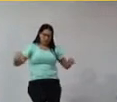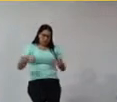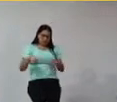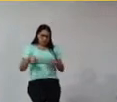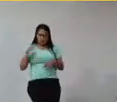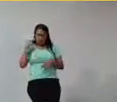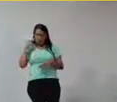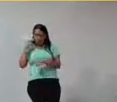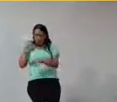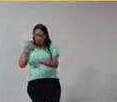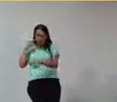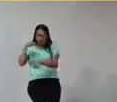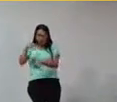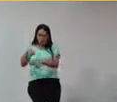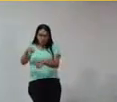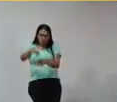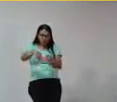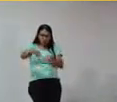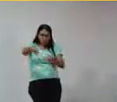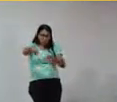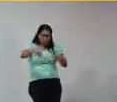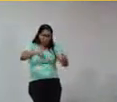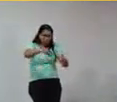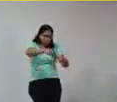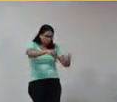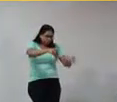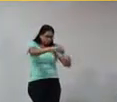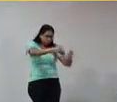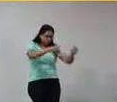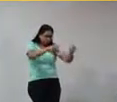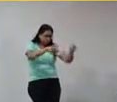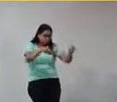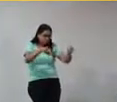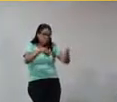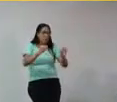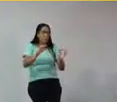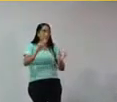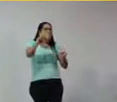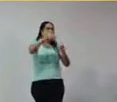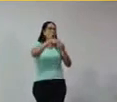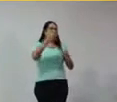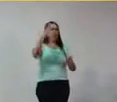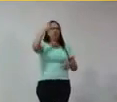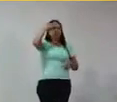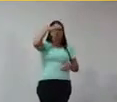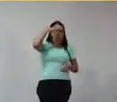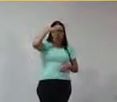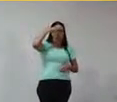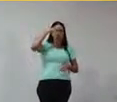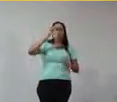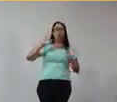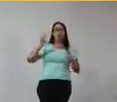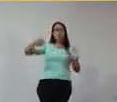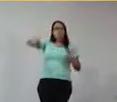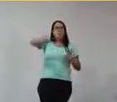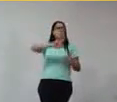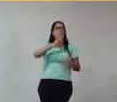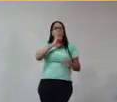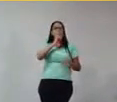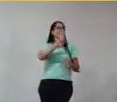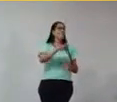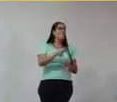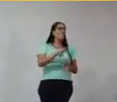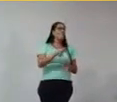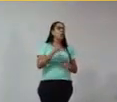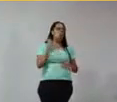para a gente poder incluir na história. E aí nunca responderam, mas eu